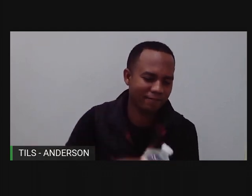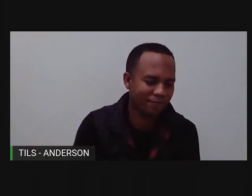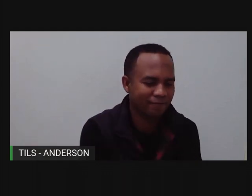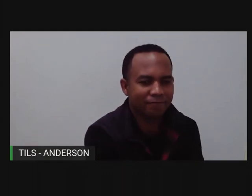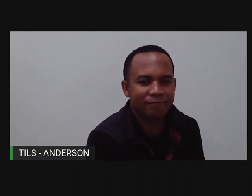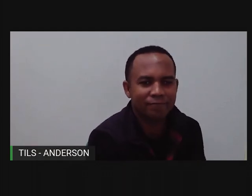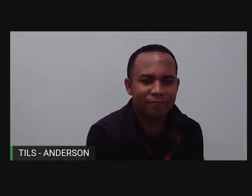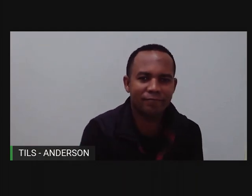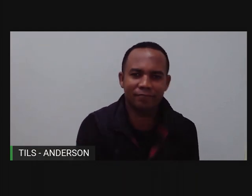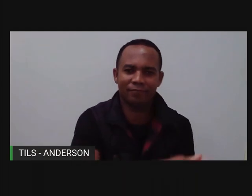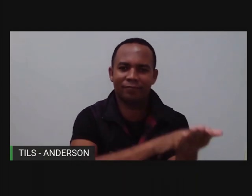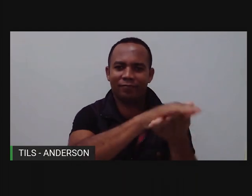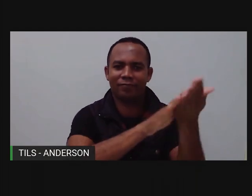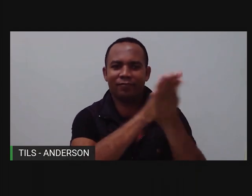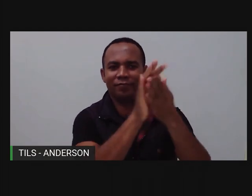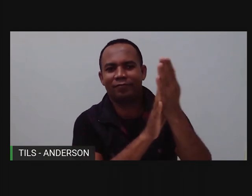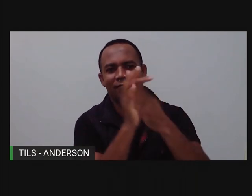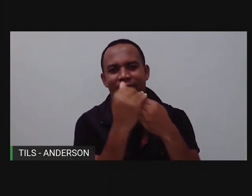usem álcool em gel, ó.